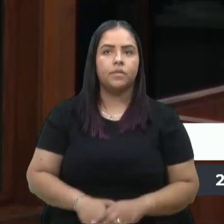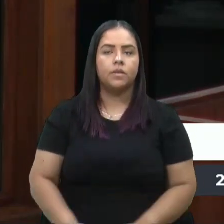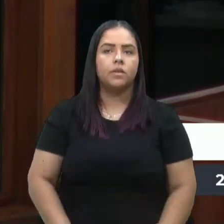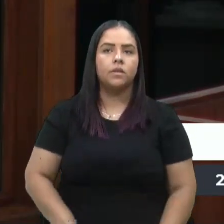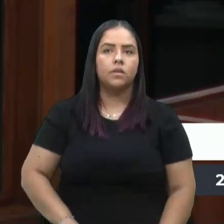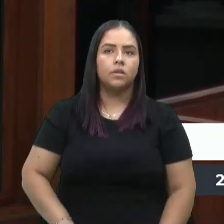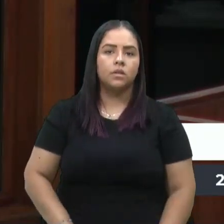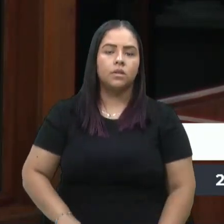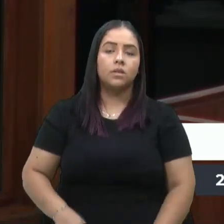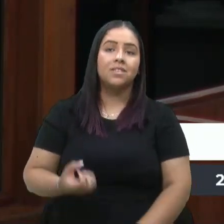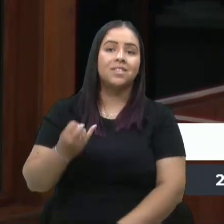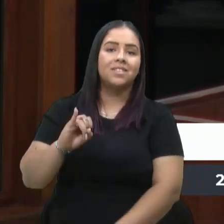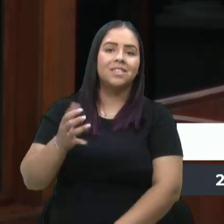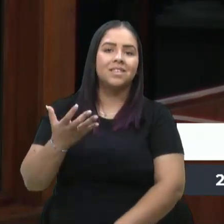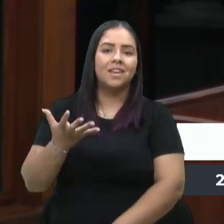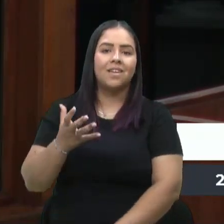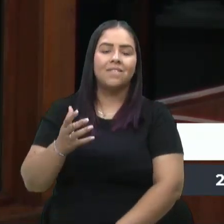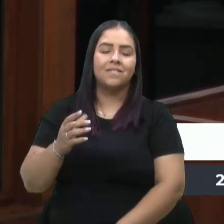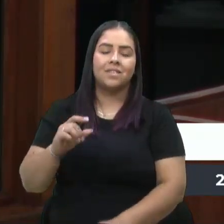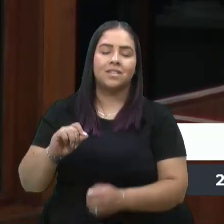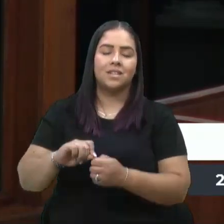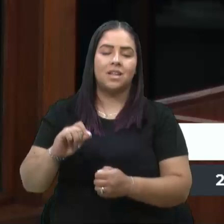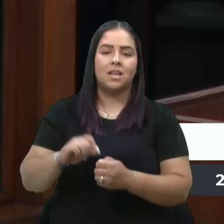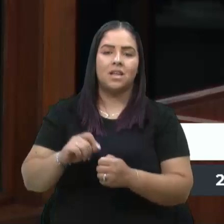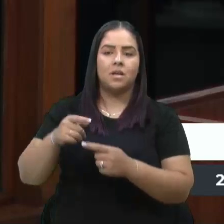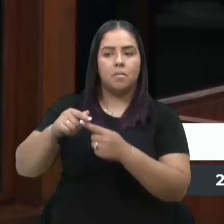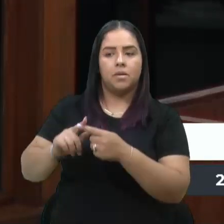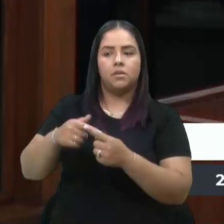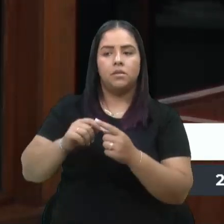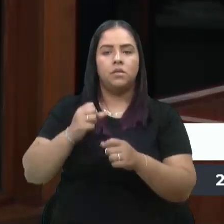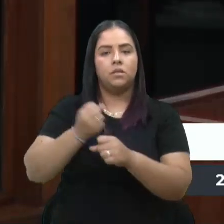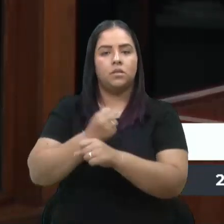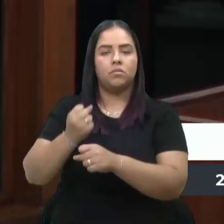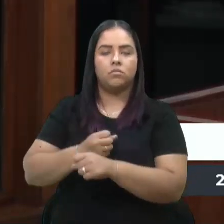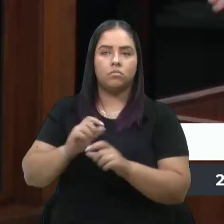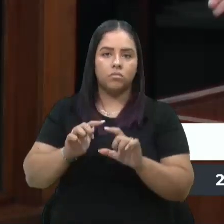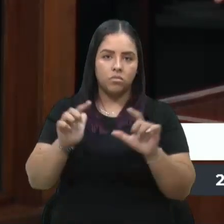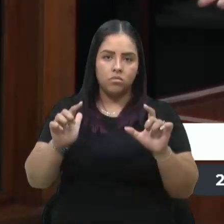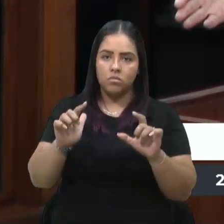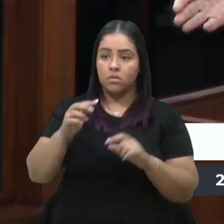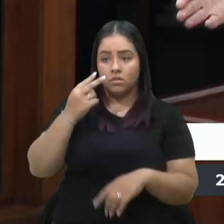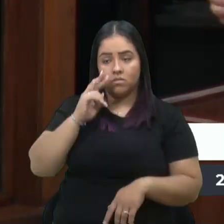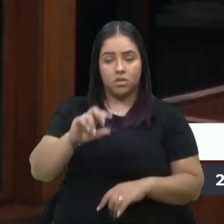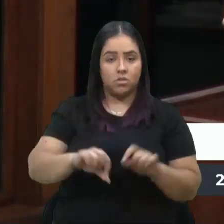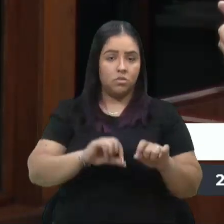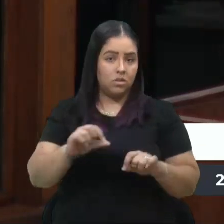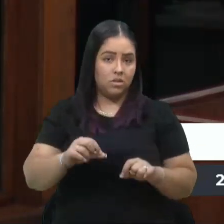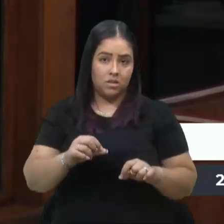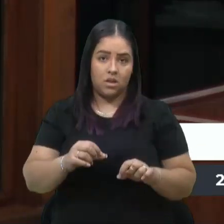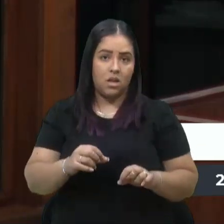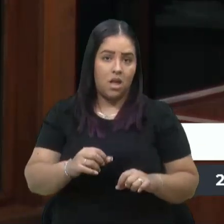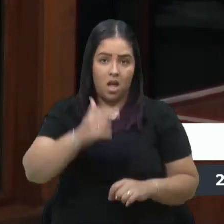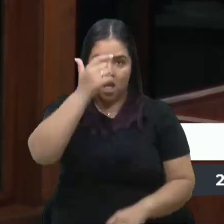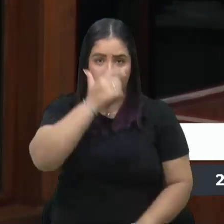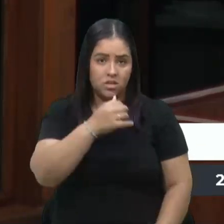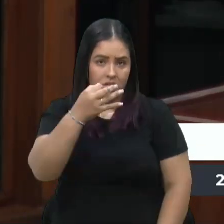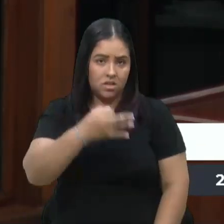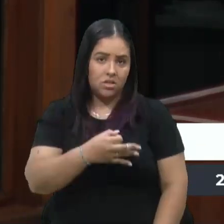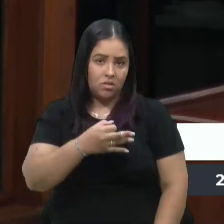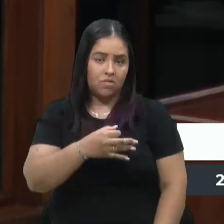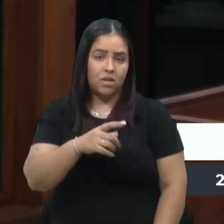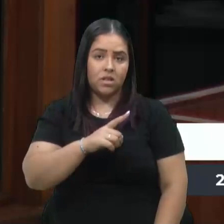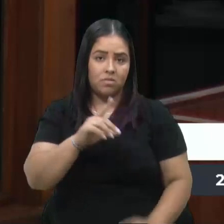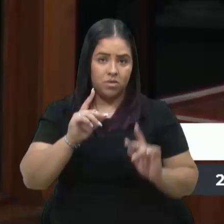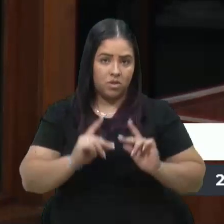Quem quer fazer parques ou construções grandes, vai cobrar aquilo que lhe acha cabível. E vai ter